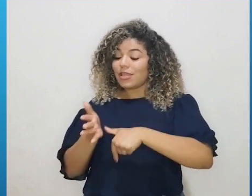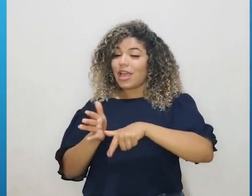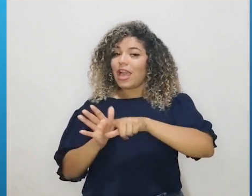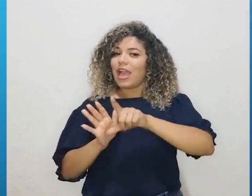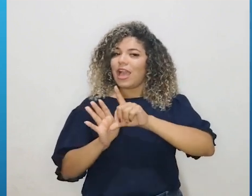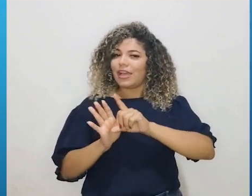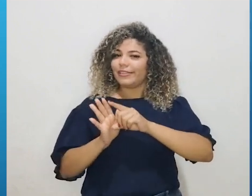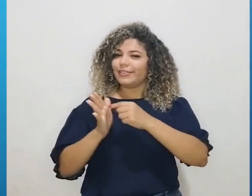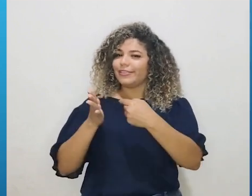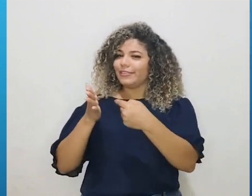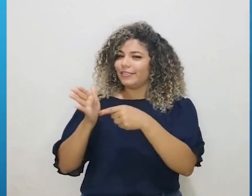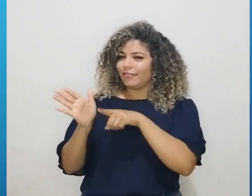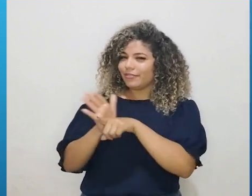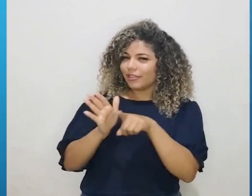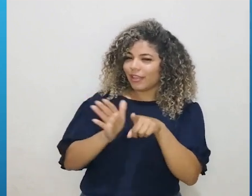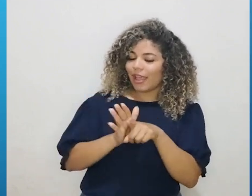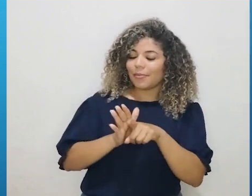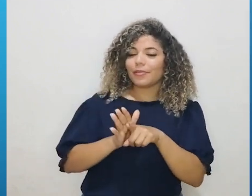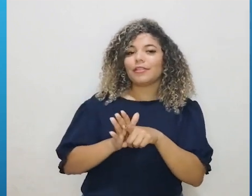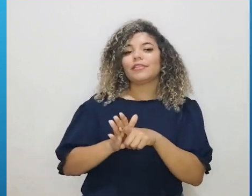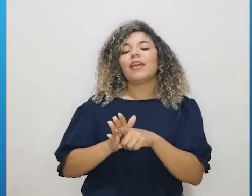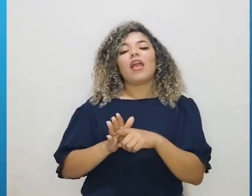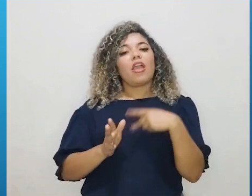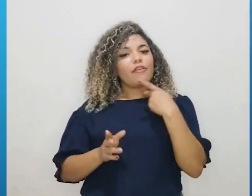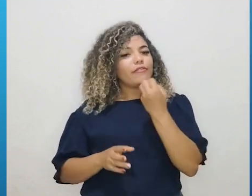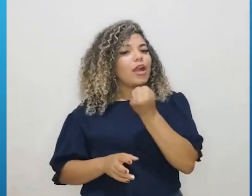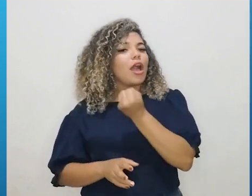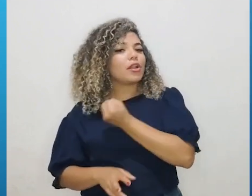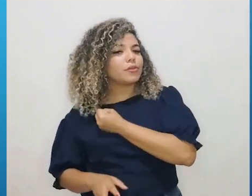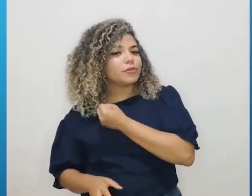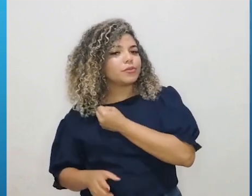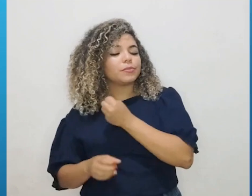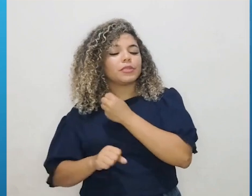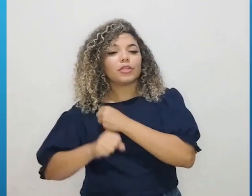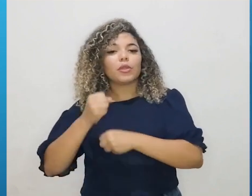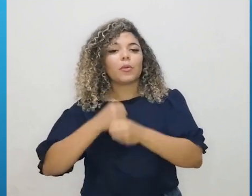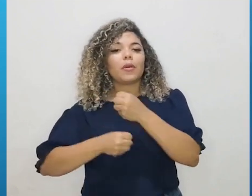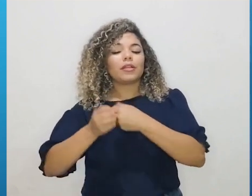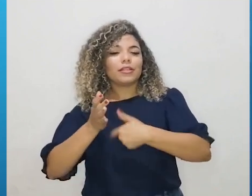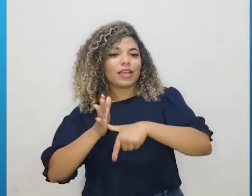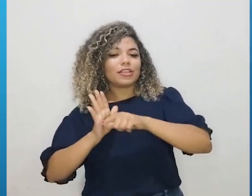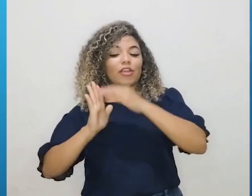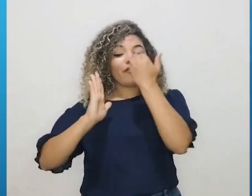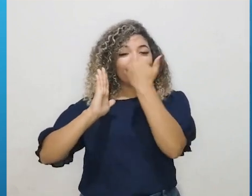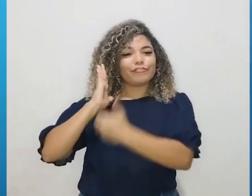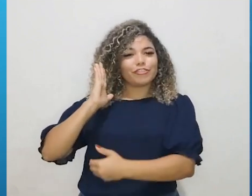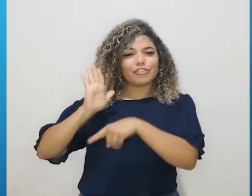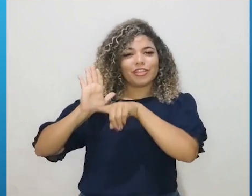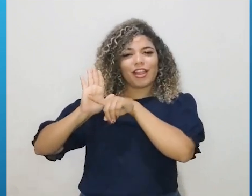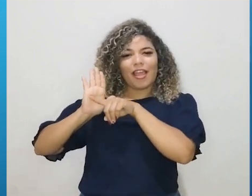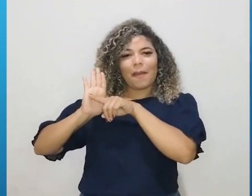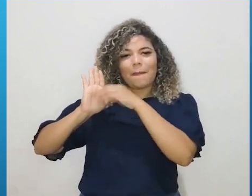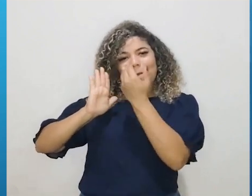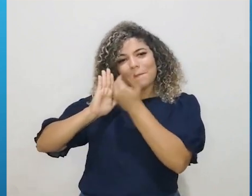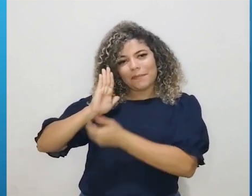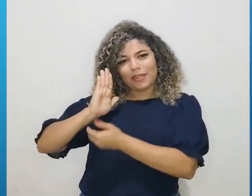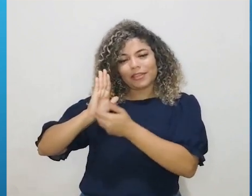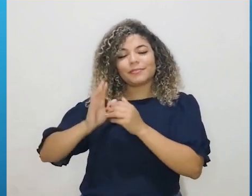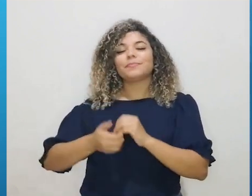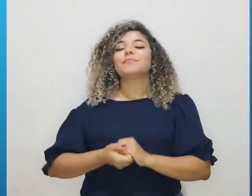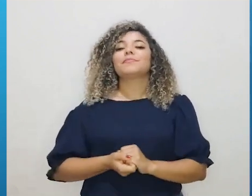pesquisa, que havia contabilizado. Ele dá o número para a gente aqui do censo anterior. Então, a gente vai subtrair esse número do censo de